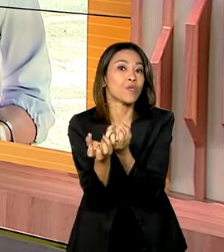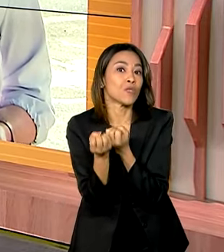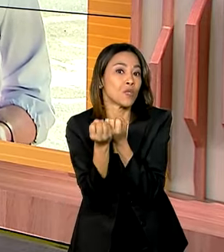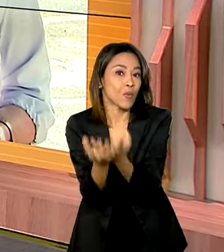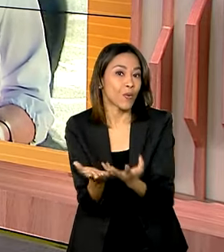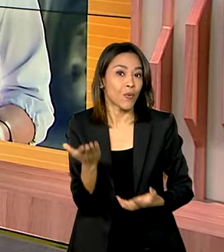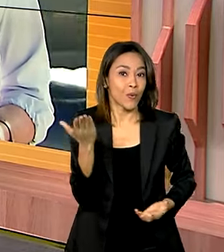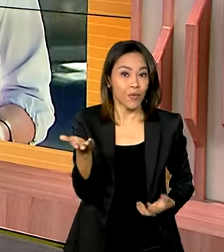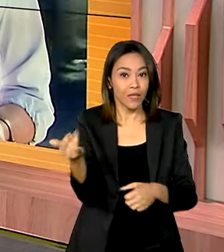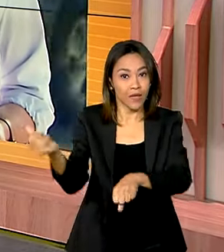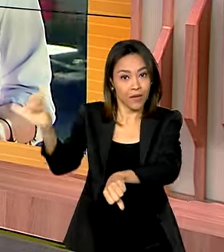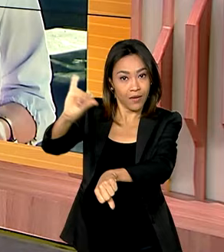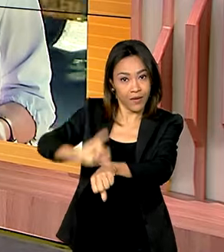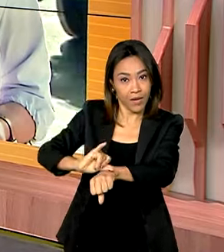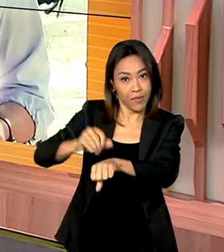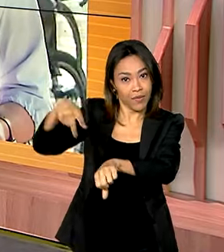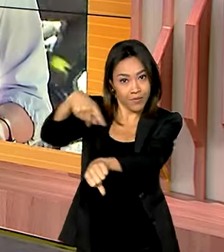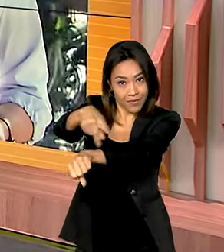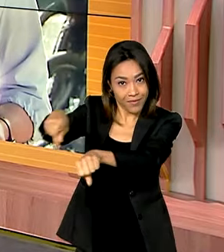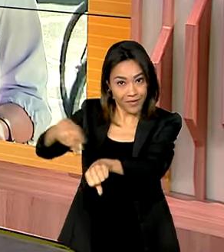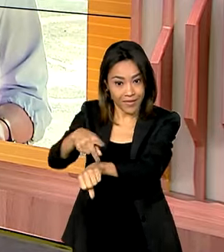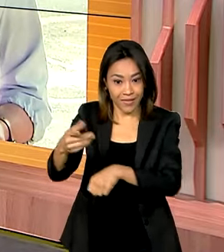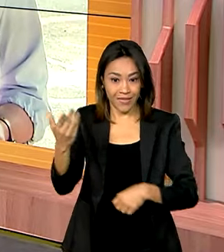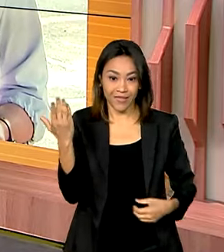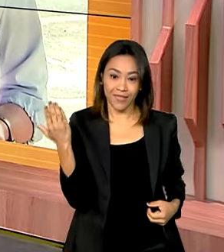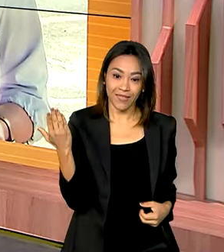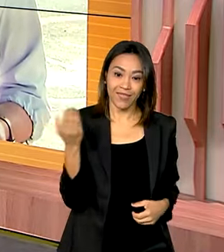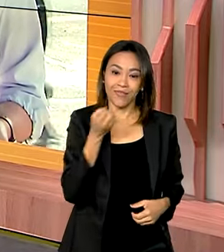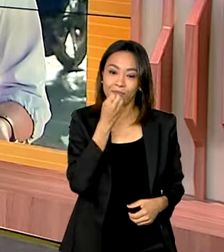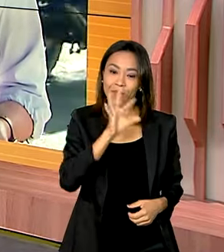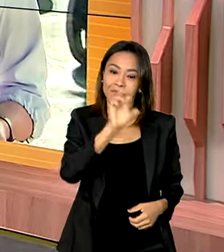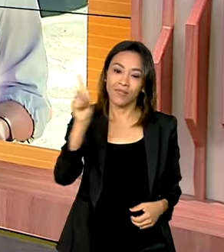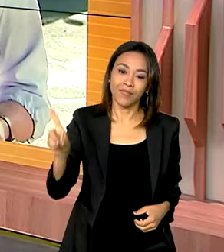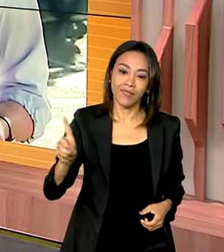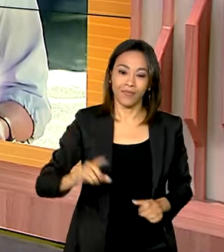direto de Bogotá. Bom dia para você, Jéssica.